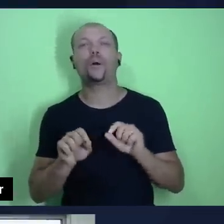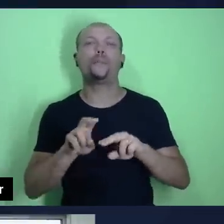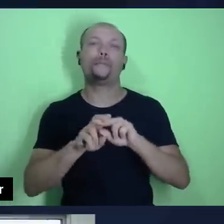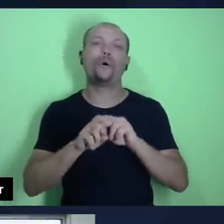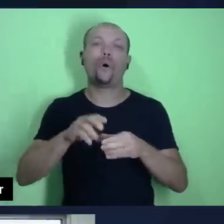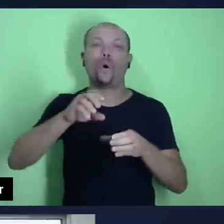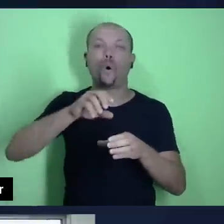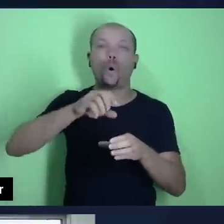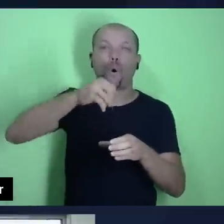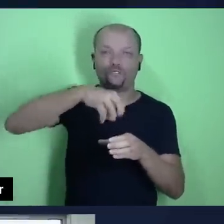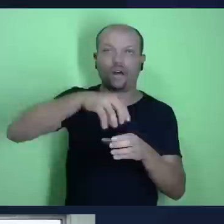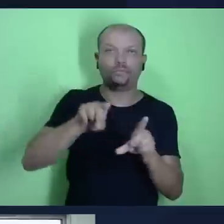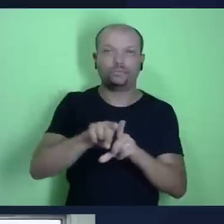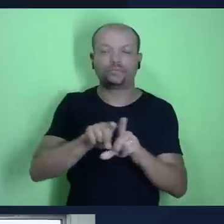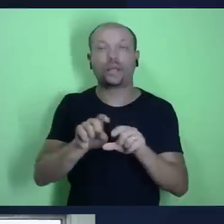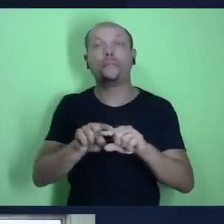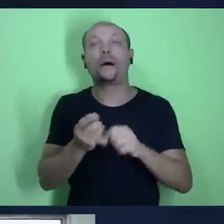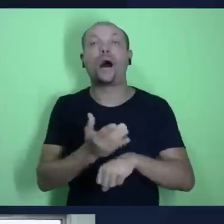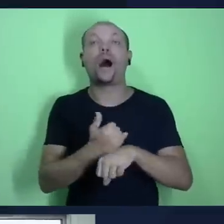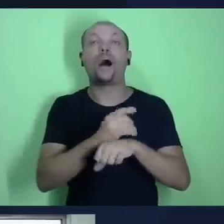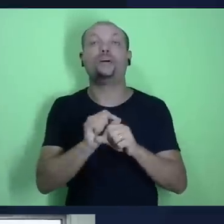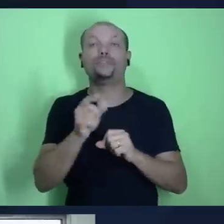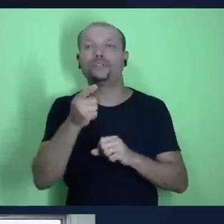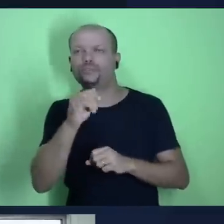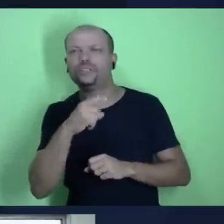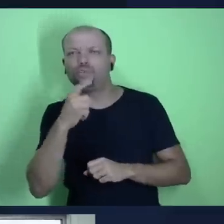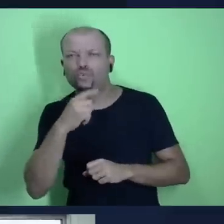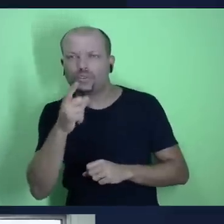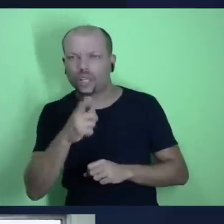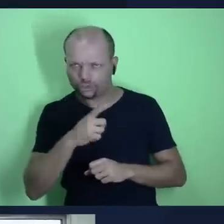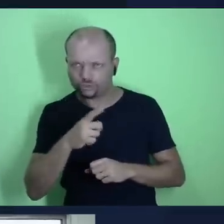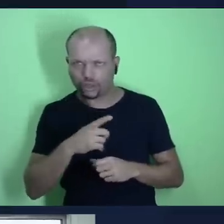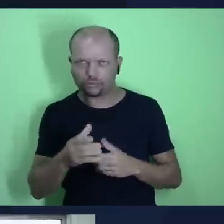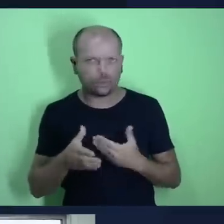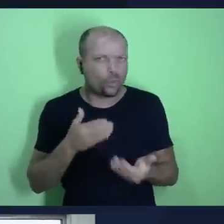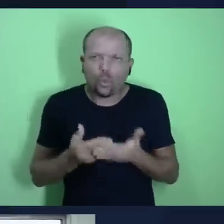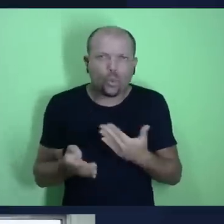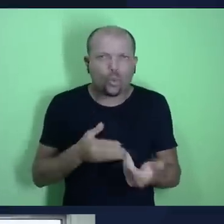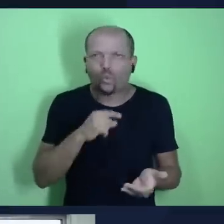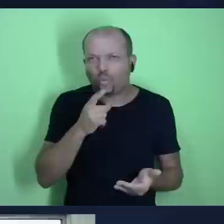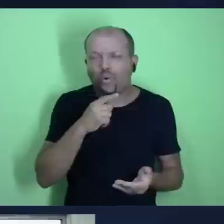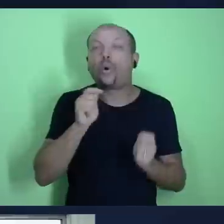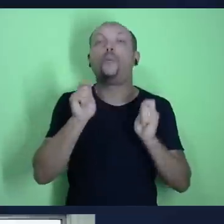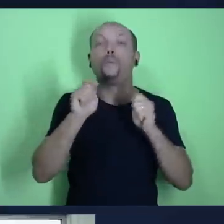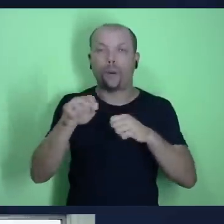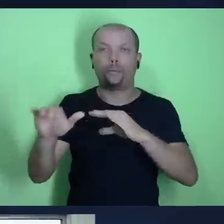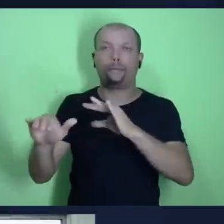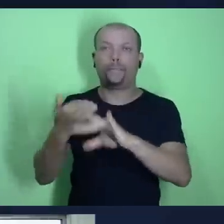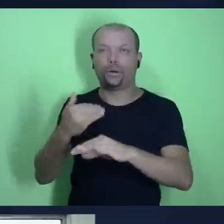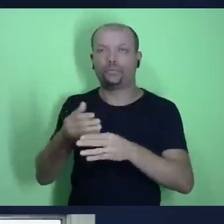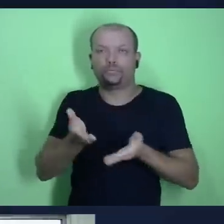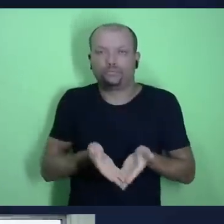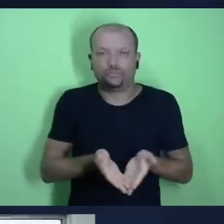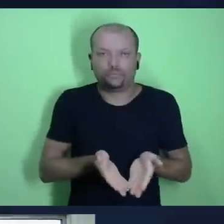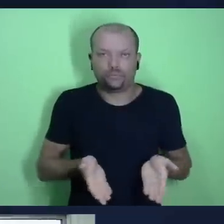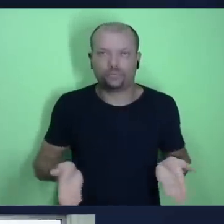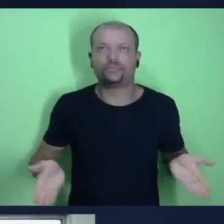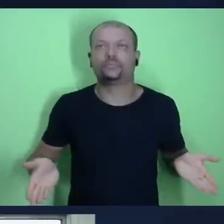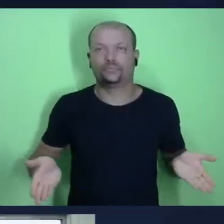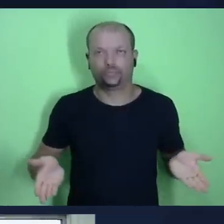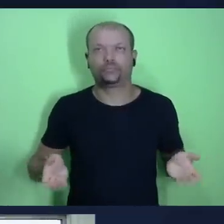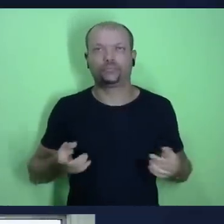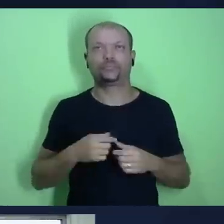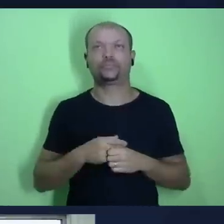é? Mas antes de entrarmos no tema, se você tiver alguma dúvida a esse respeito, você pode enviar um e-mail, eu estou à sua disposição também, eu tenho